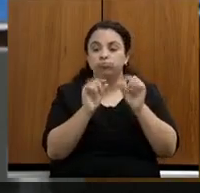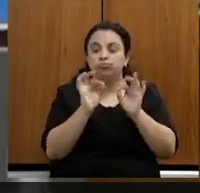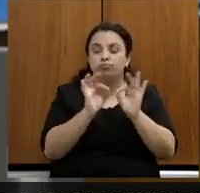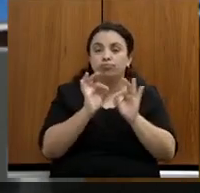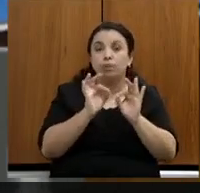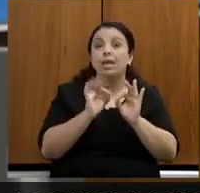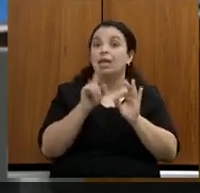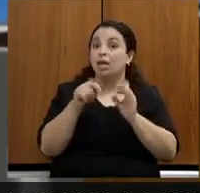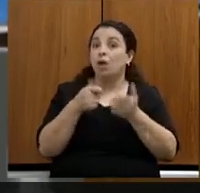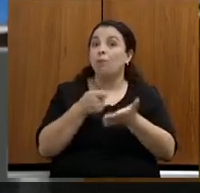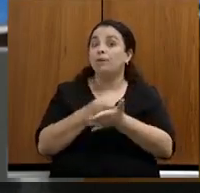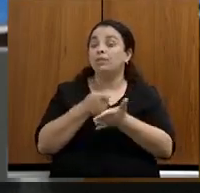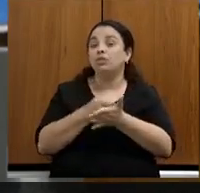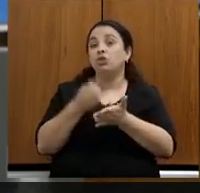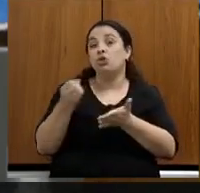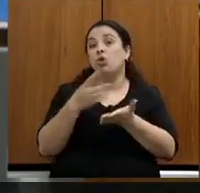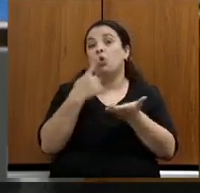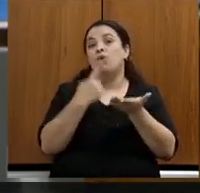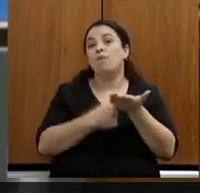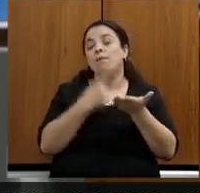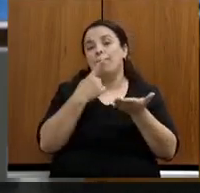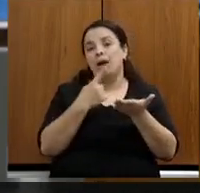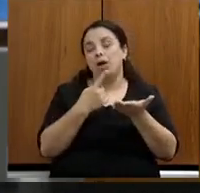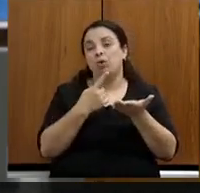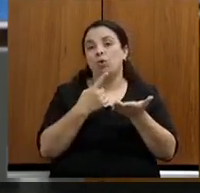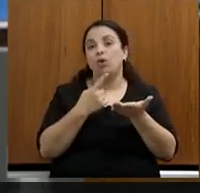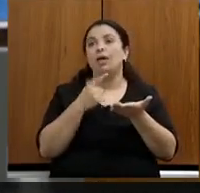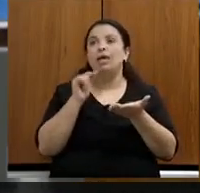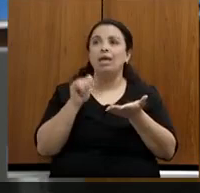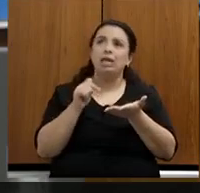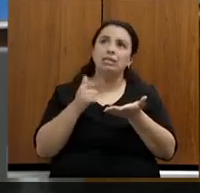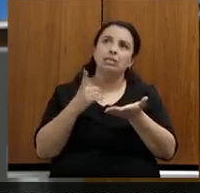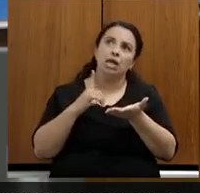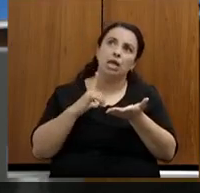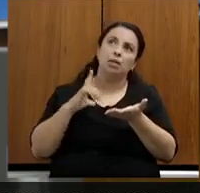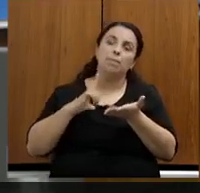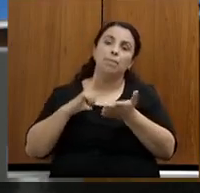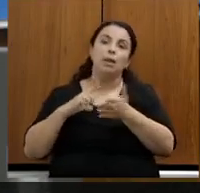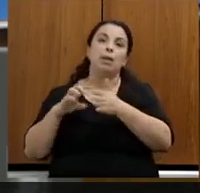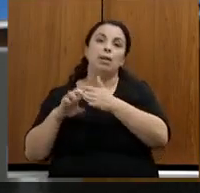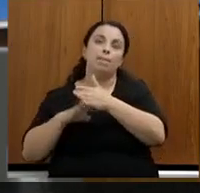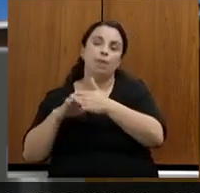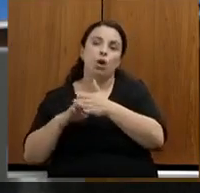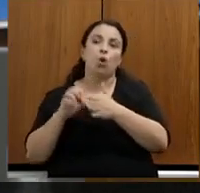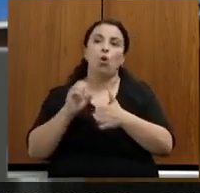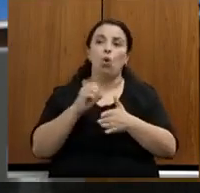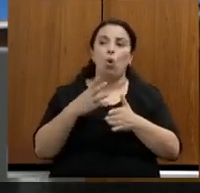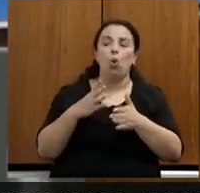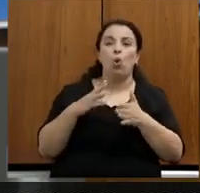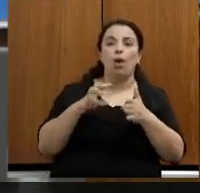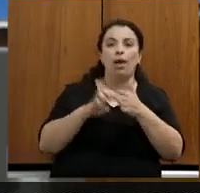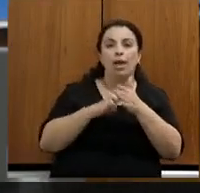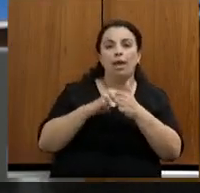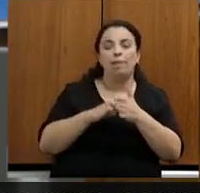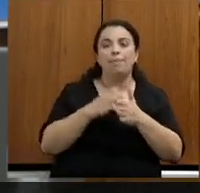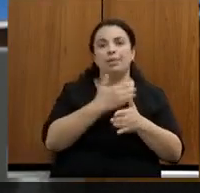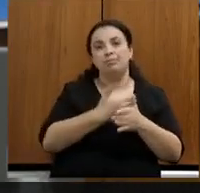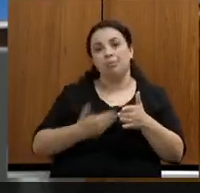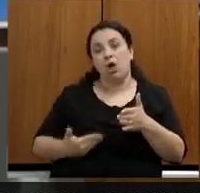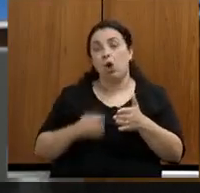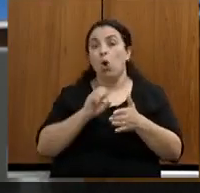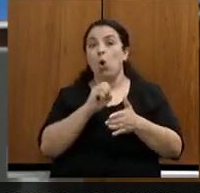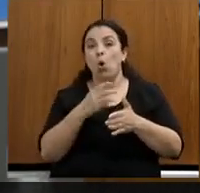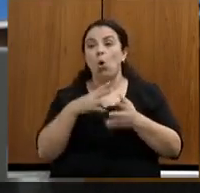marco, que os prestadores de serviço, sejam eles públicos, sejam eles de economia mista ou sejam eles privados,